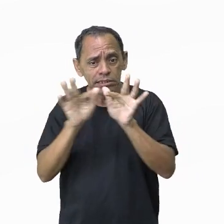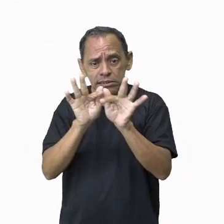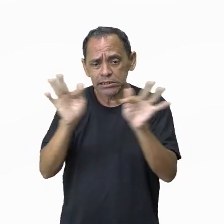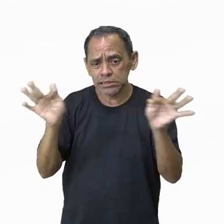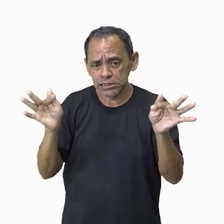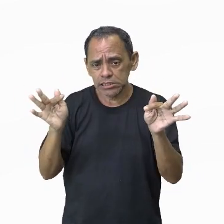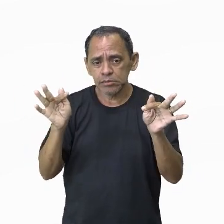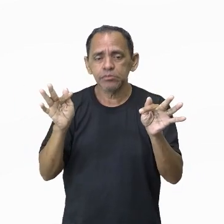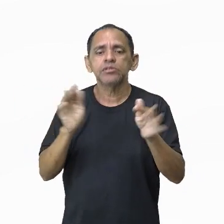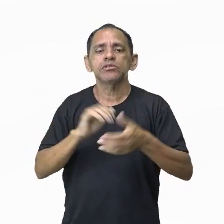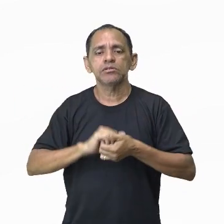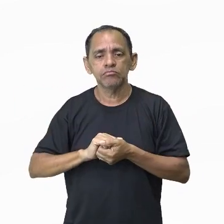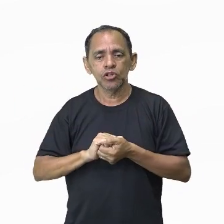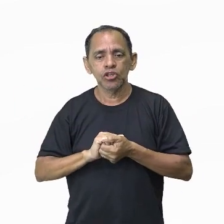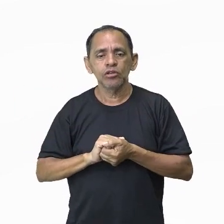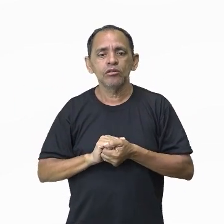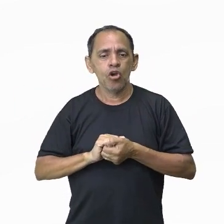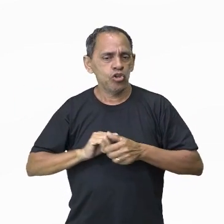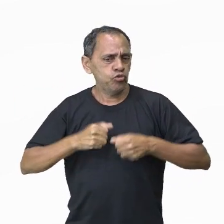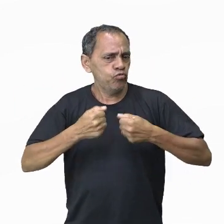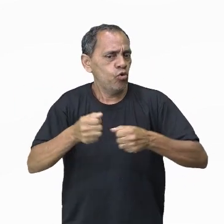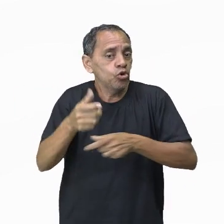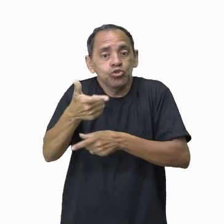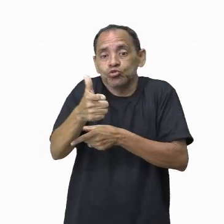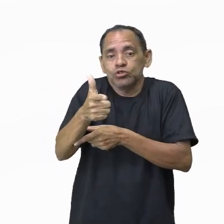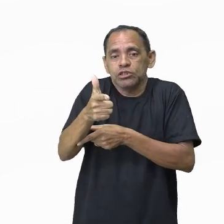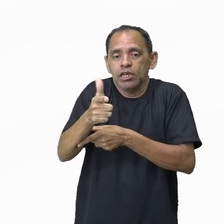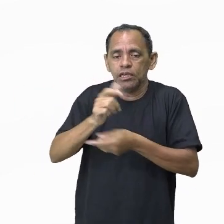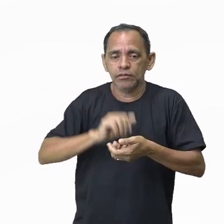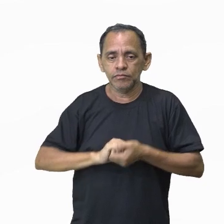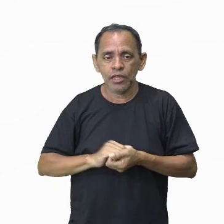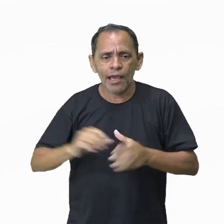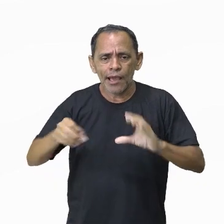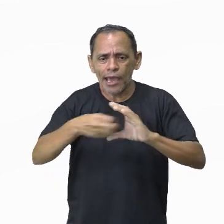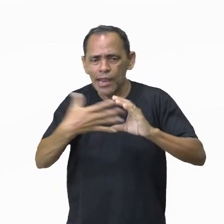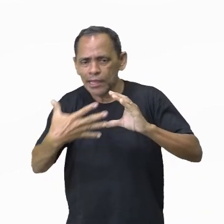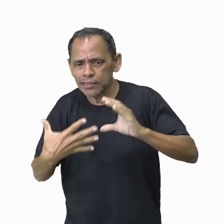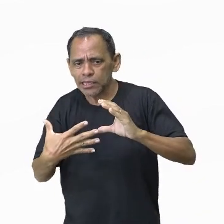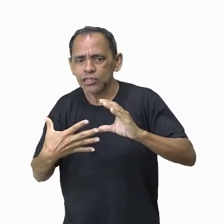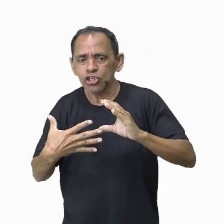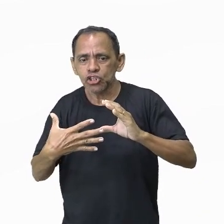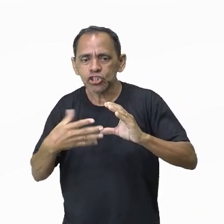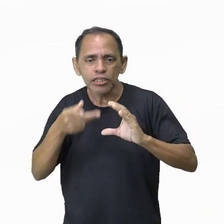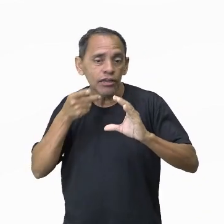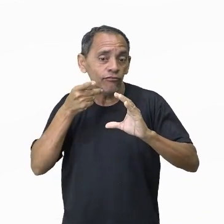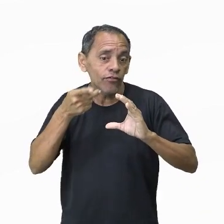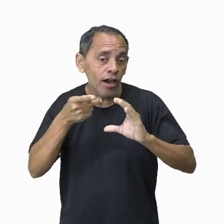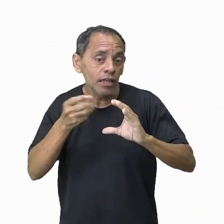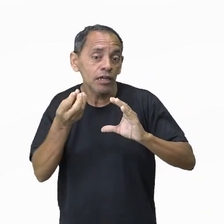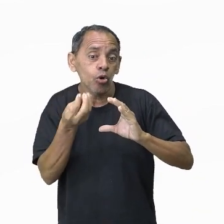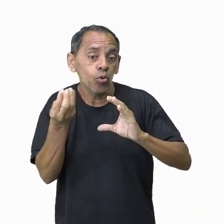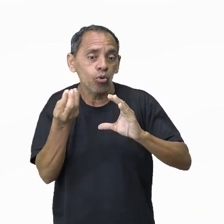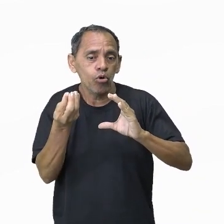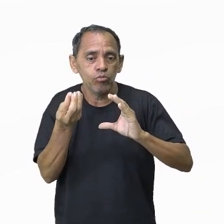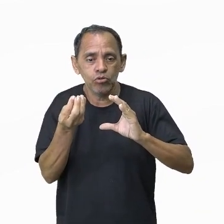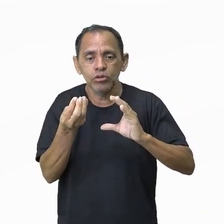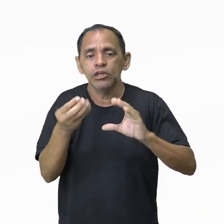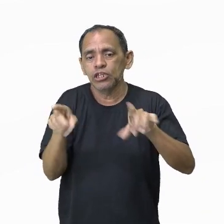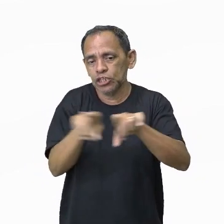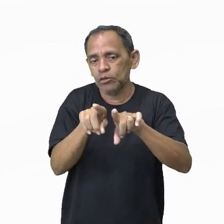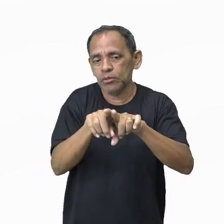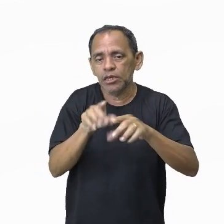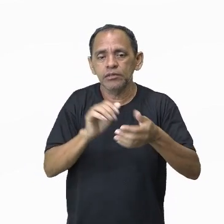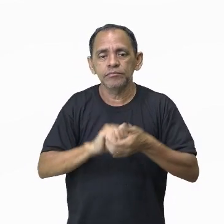espontânea, muito ligada ali à linguagem oral de um povo, né? o sotaque, a forma de falar, tá bom?